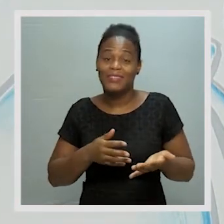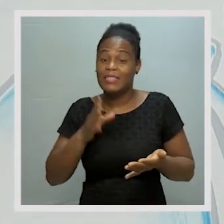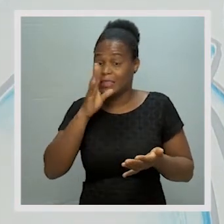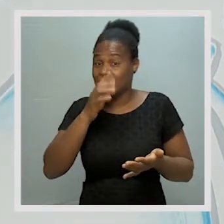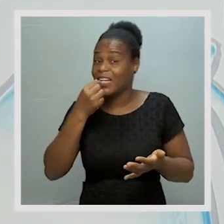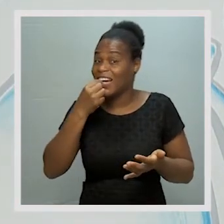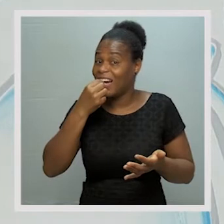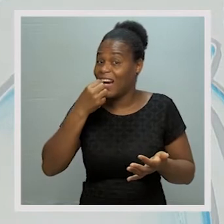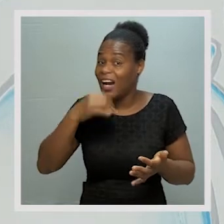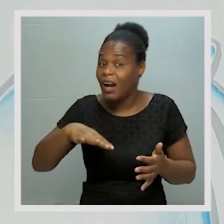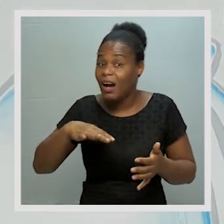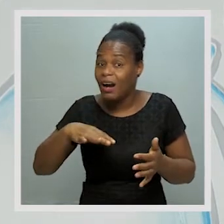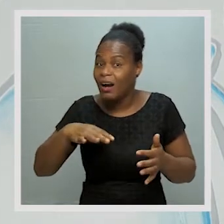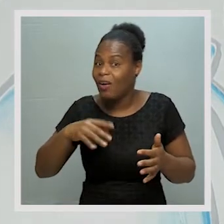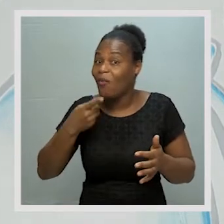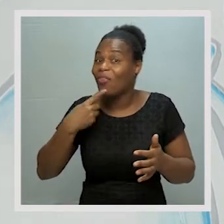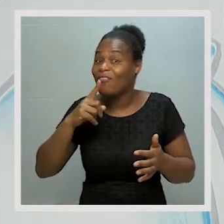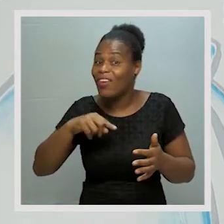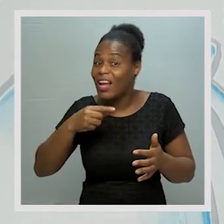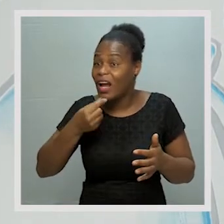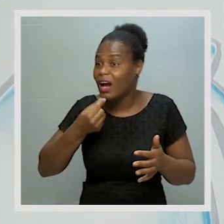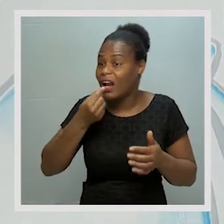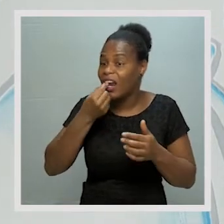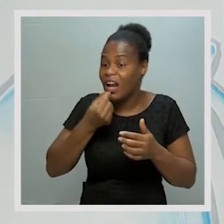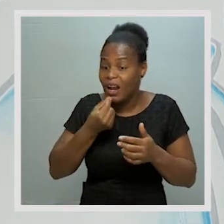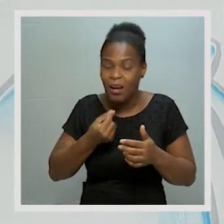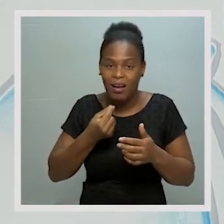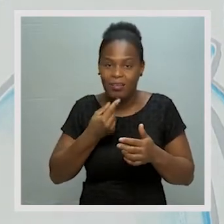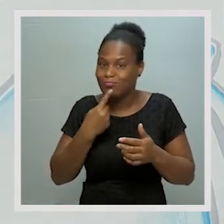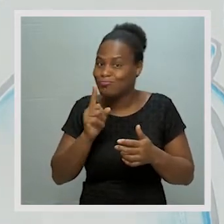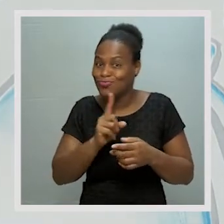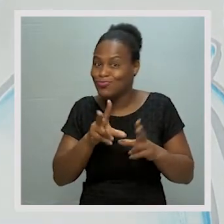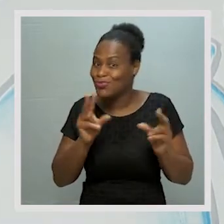se caírem esses dentes, o que é que acontece? Não voltam a nascer.